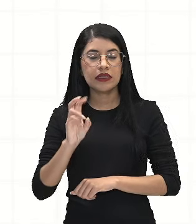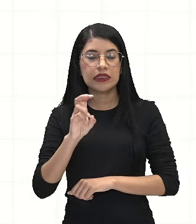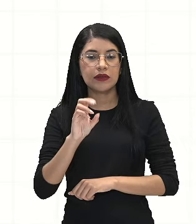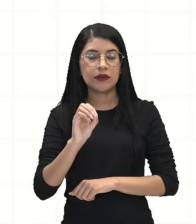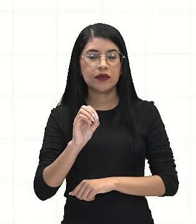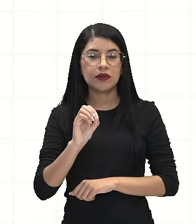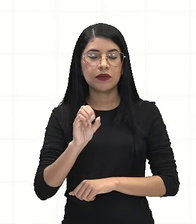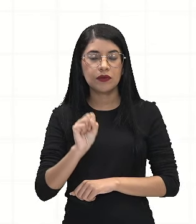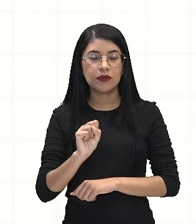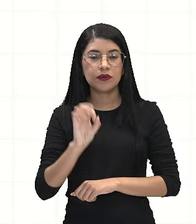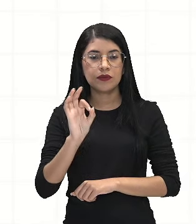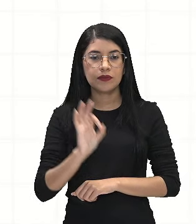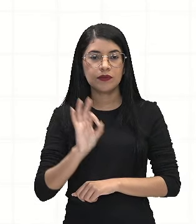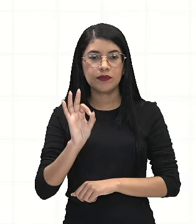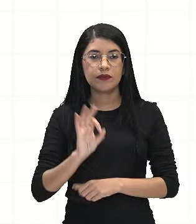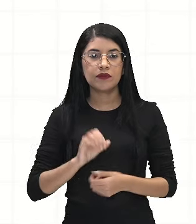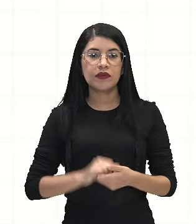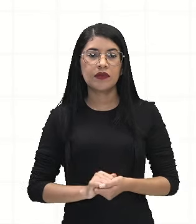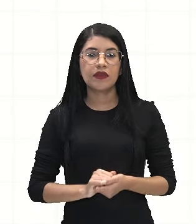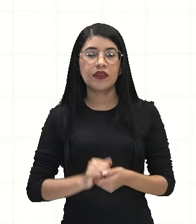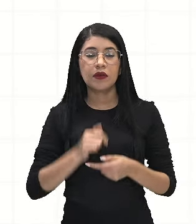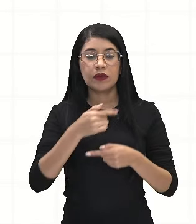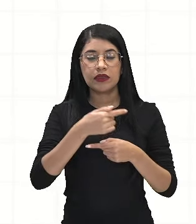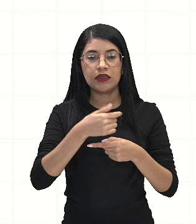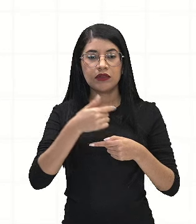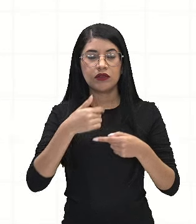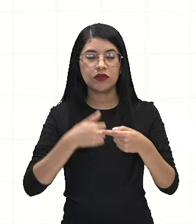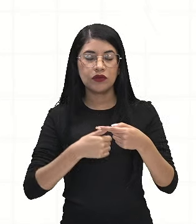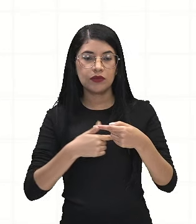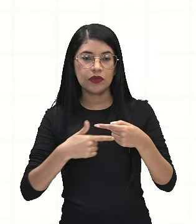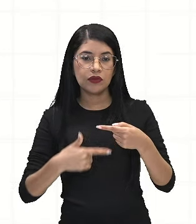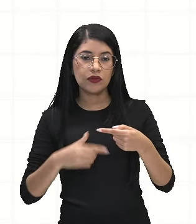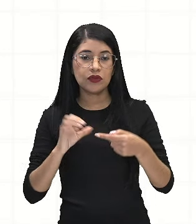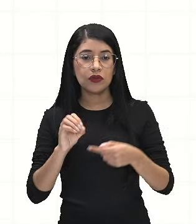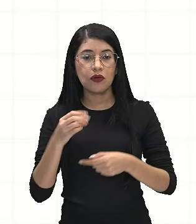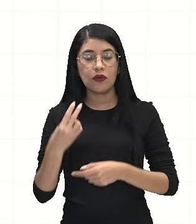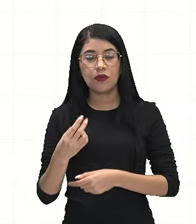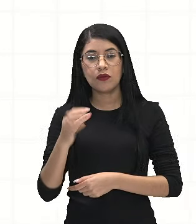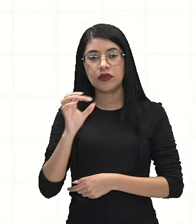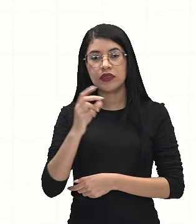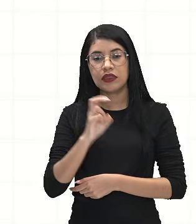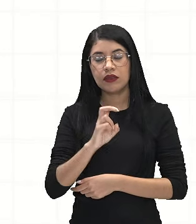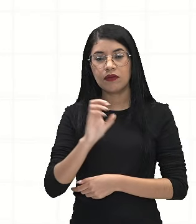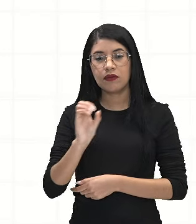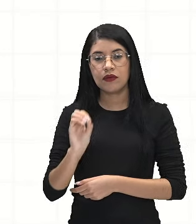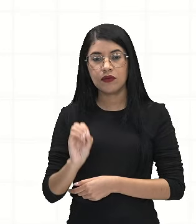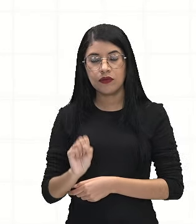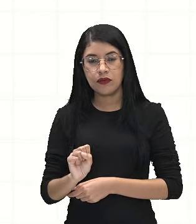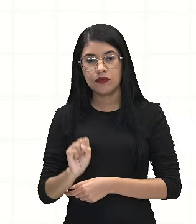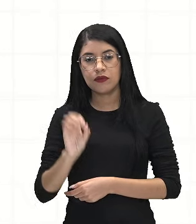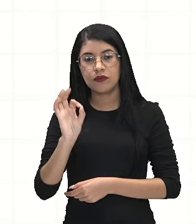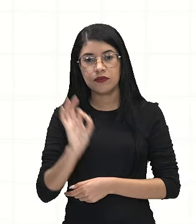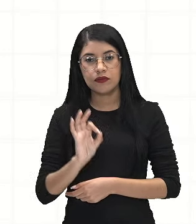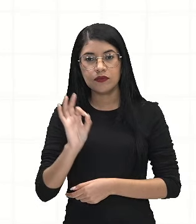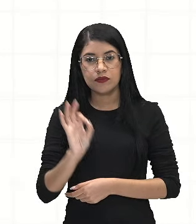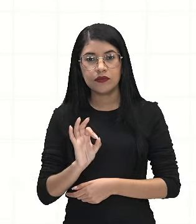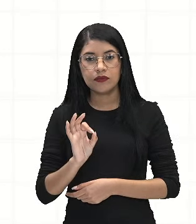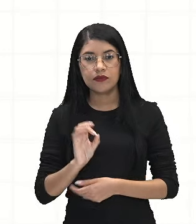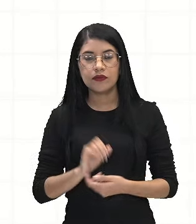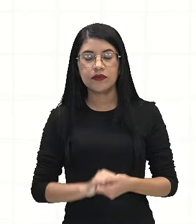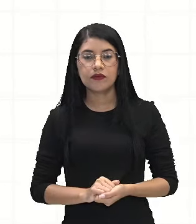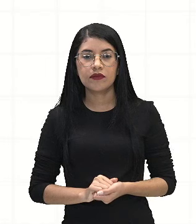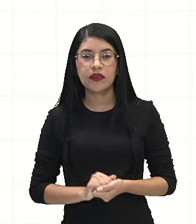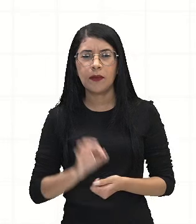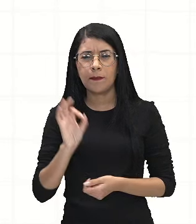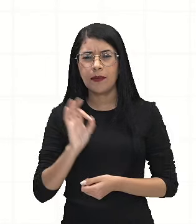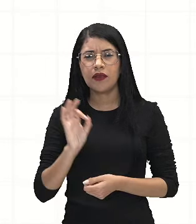12, ou 58%. Em percentual é melhor de a gente analisar,